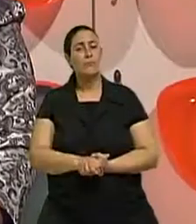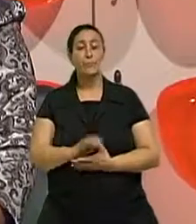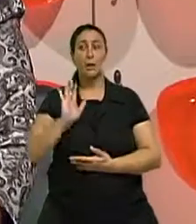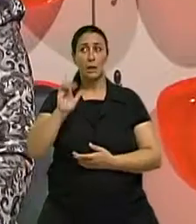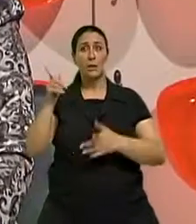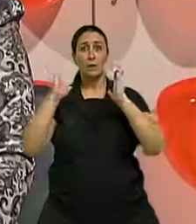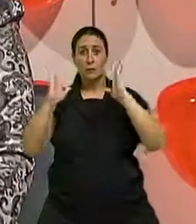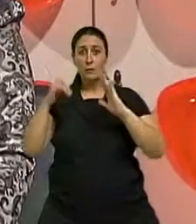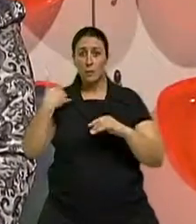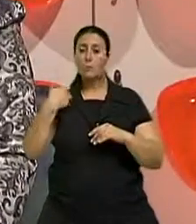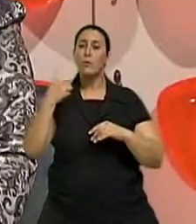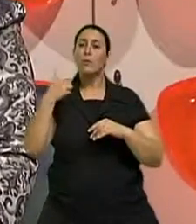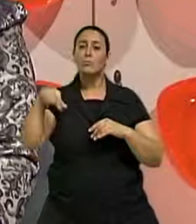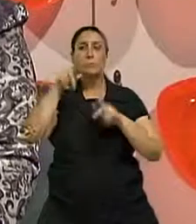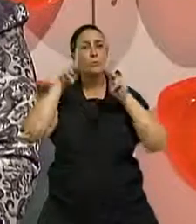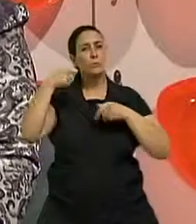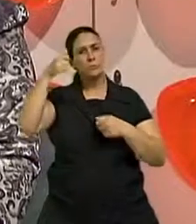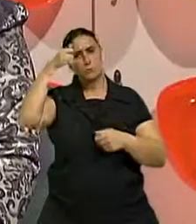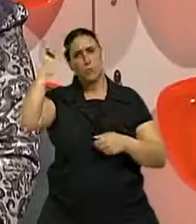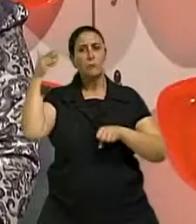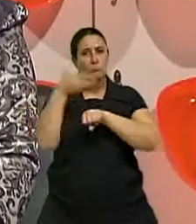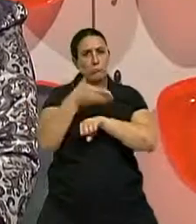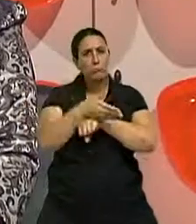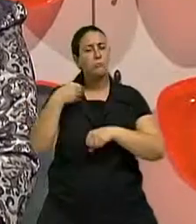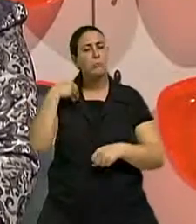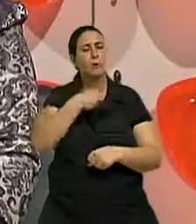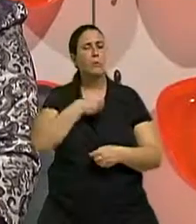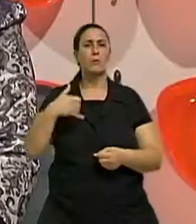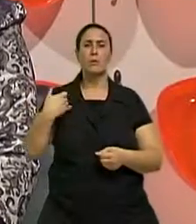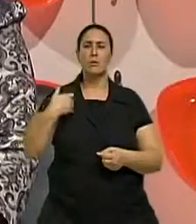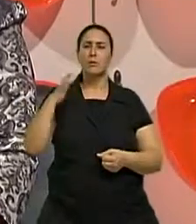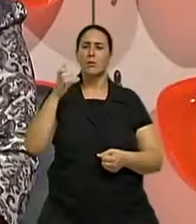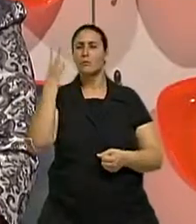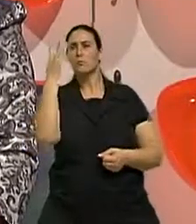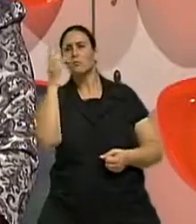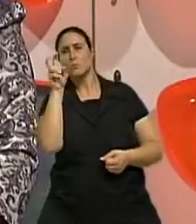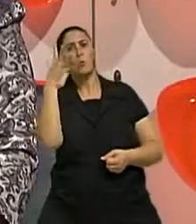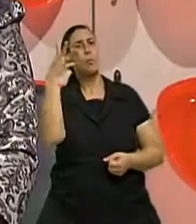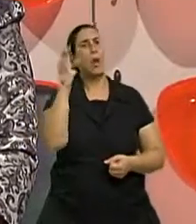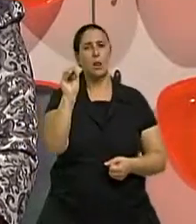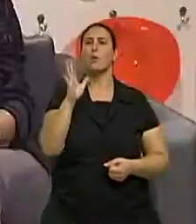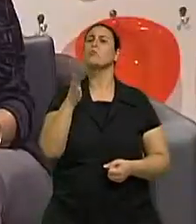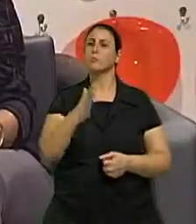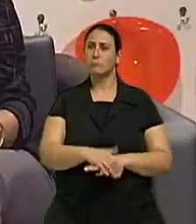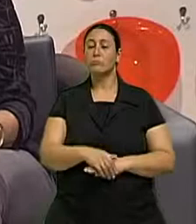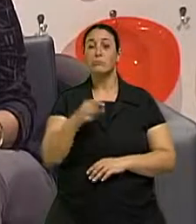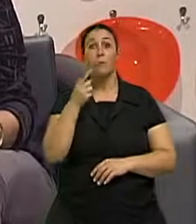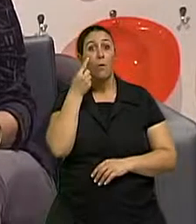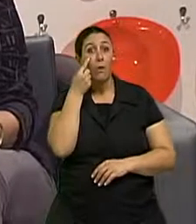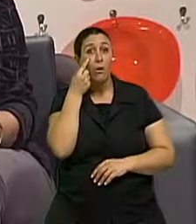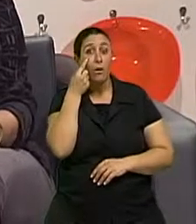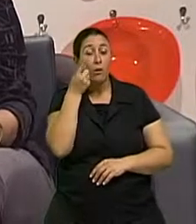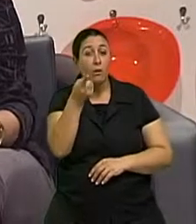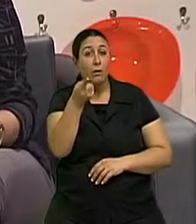verdade, a gente começa a fazer prevenção e check-up preventivo para envelhecimento na faixa dos 35, 40 anos. Olha, vou repetir.